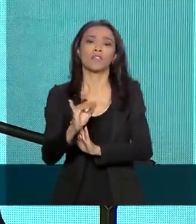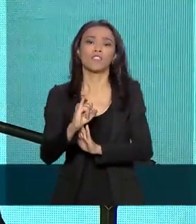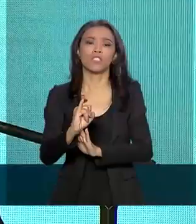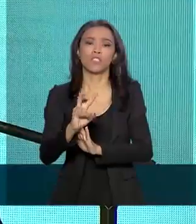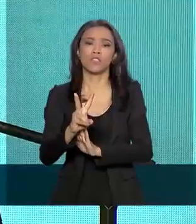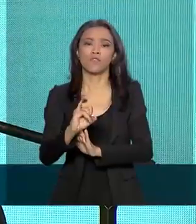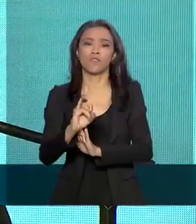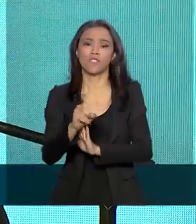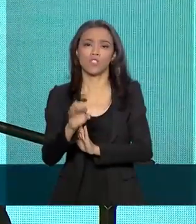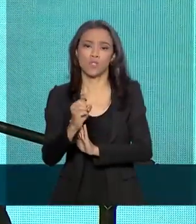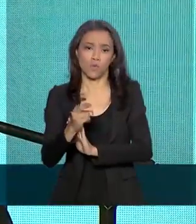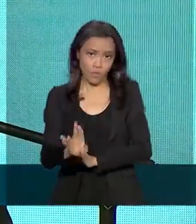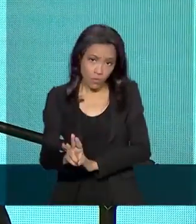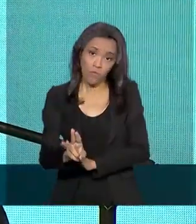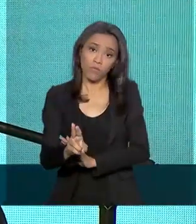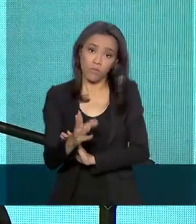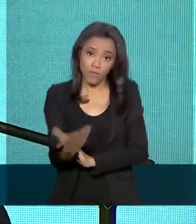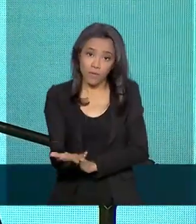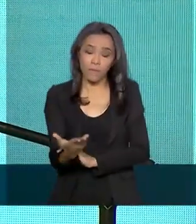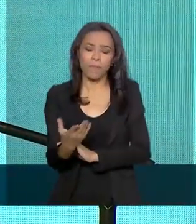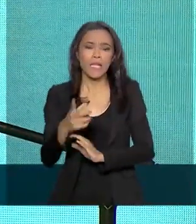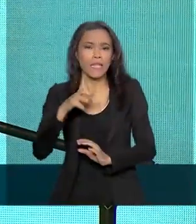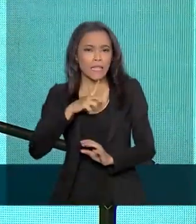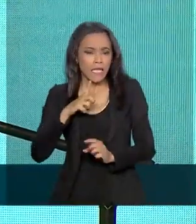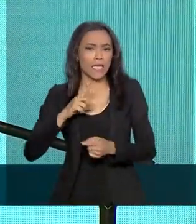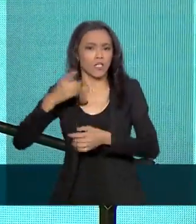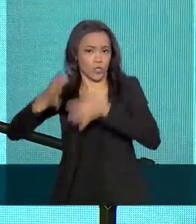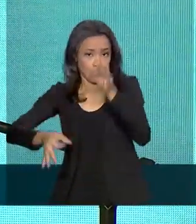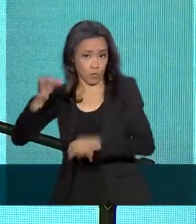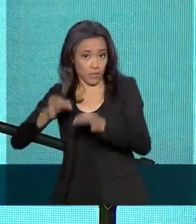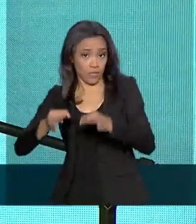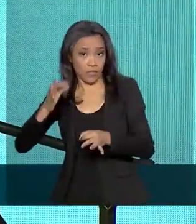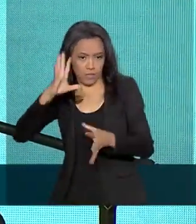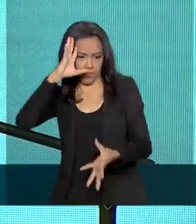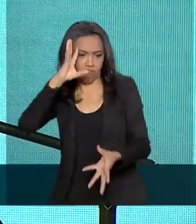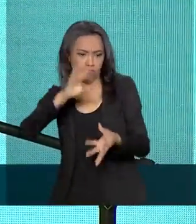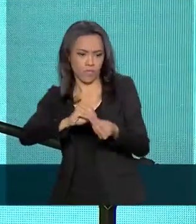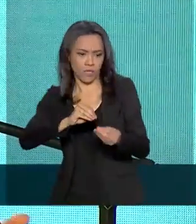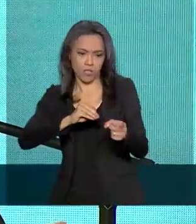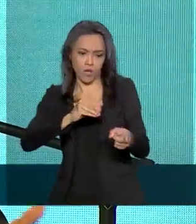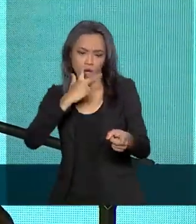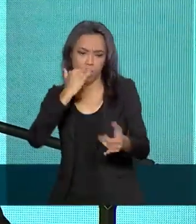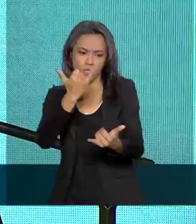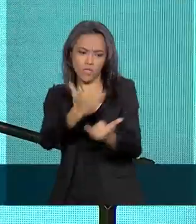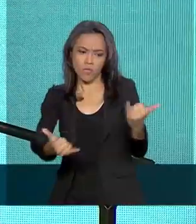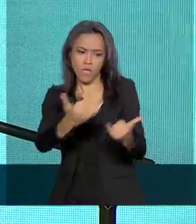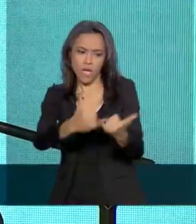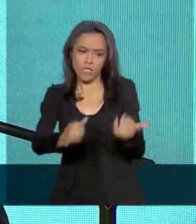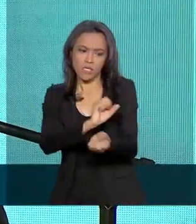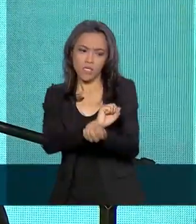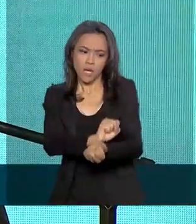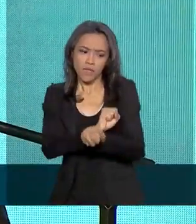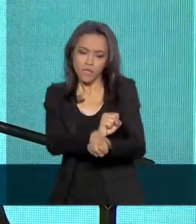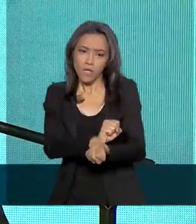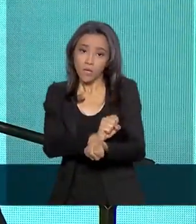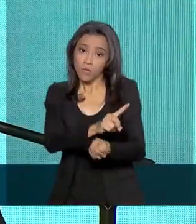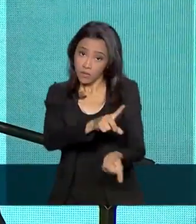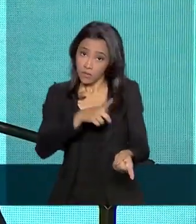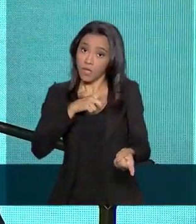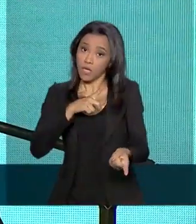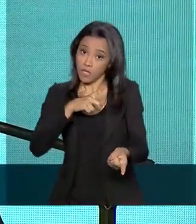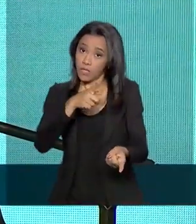análogo à escravidão. E tem juízes que entendem que o análogo à escravidão também é escravo. Pena.